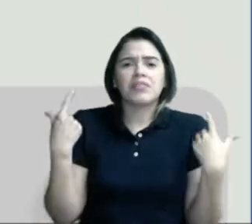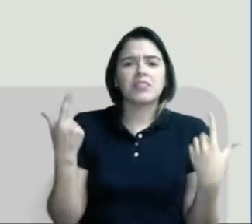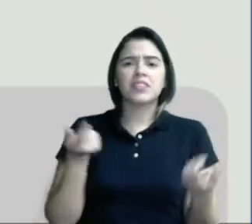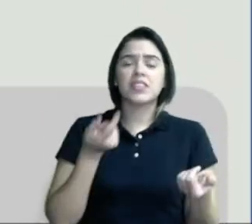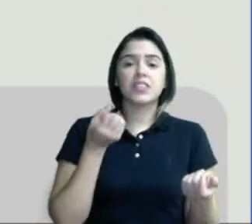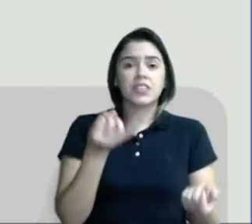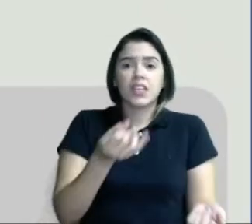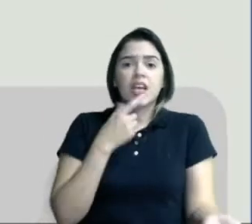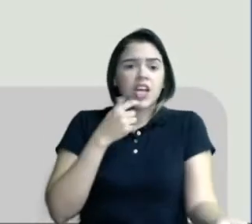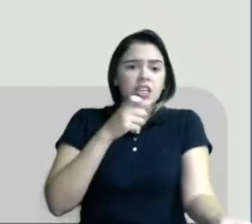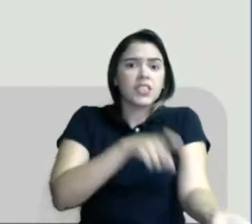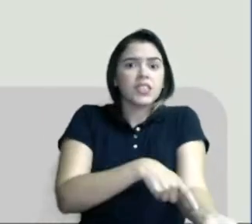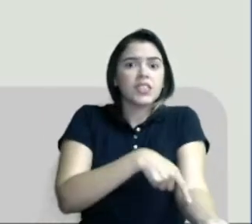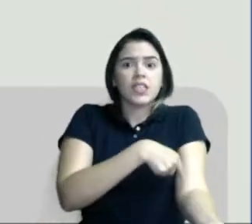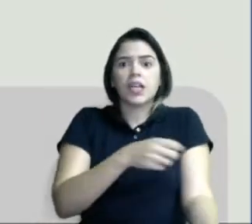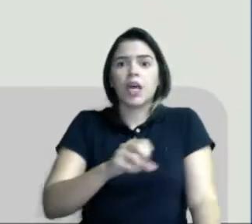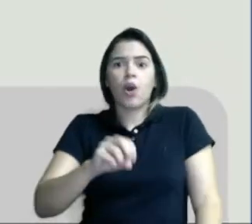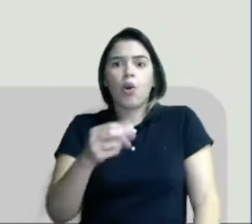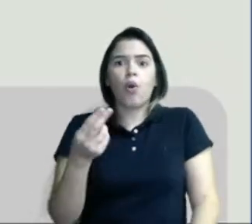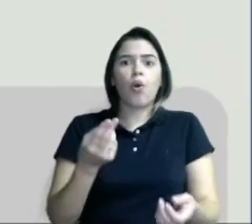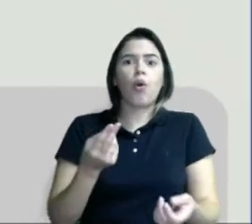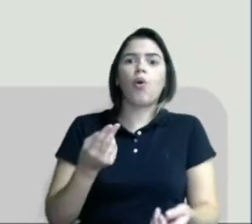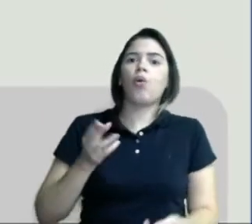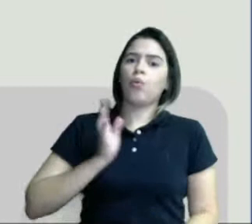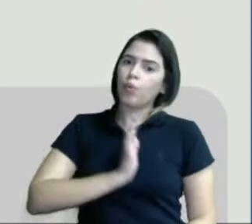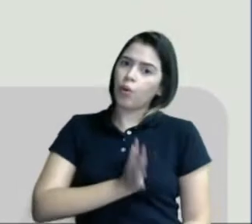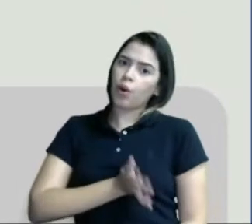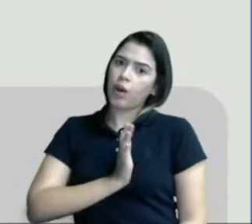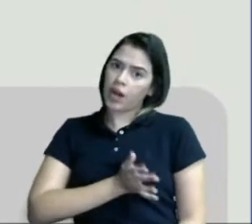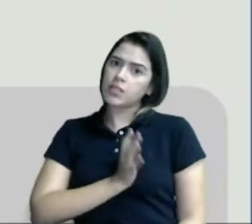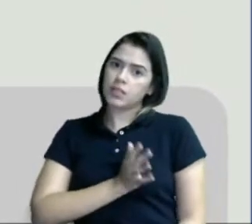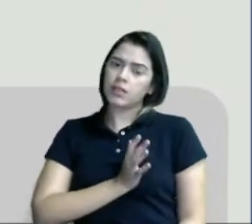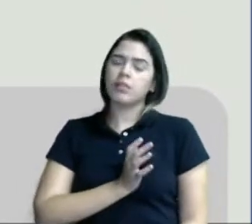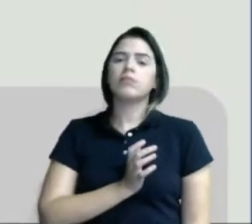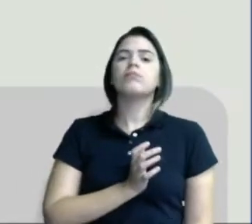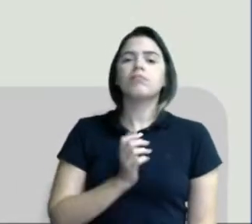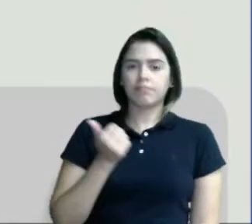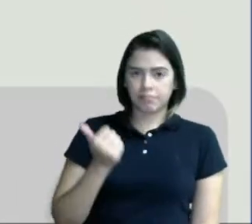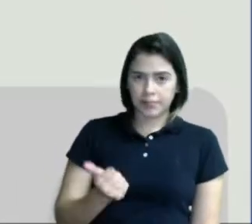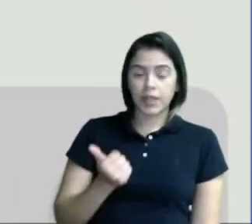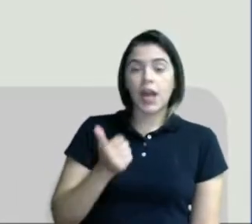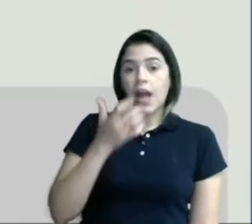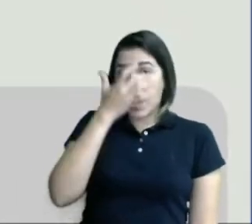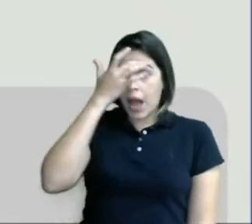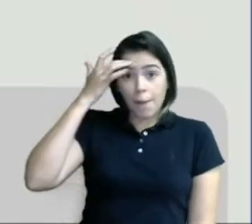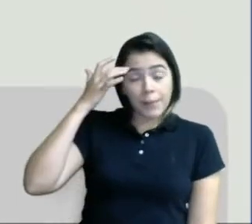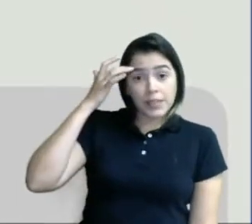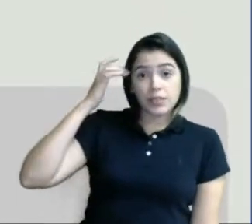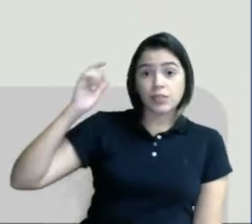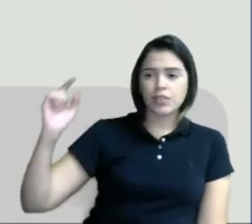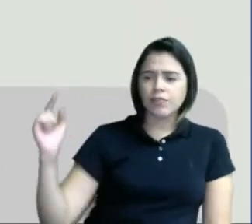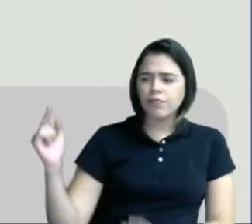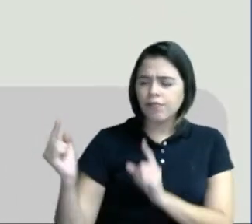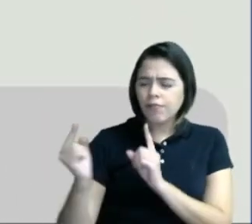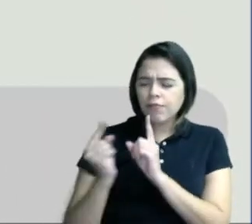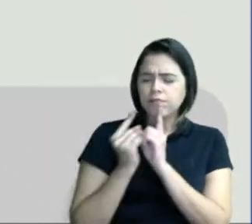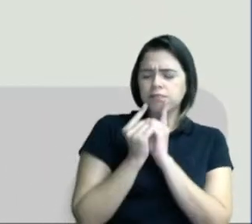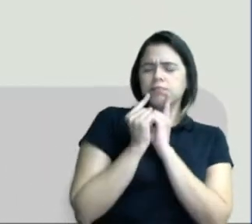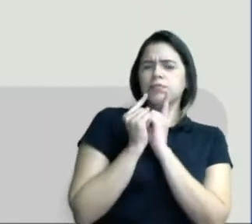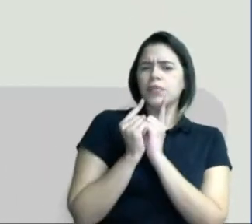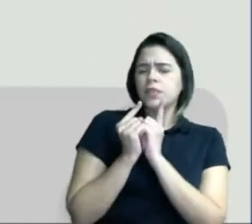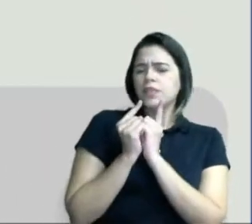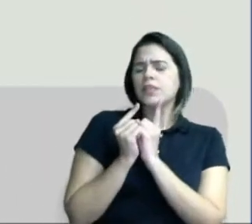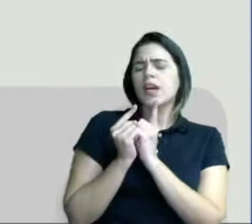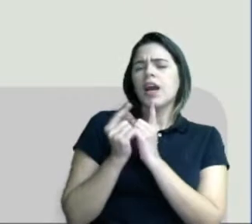se é o biológico. Pode ser o papai de coração também. A pessoa que vai estar ali do seu lado,